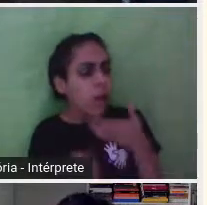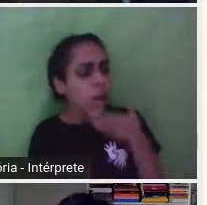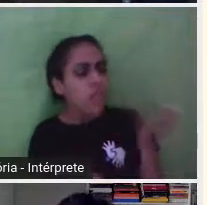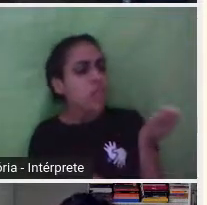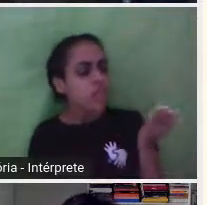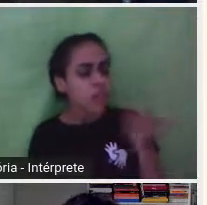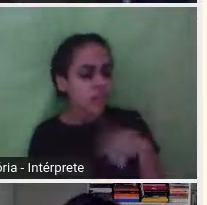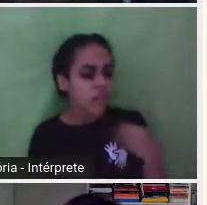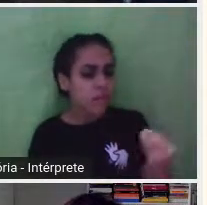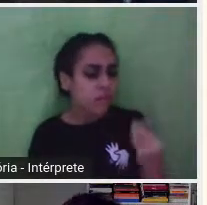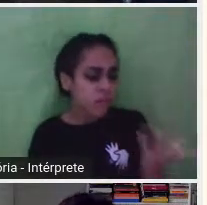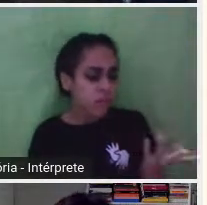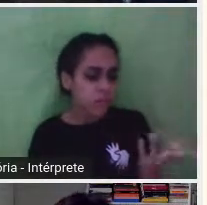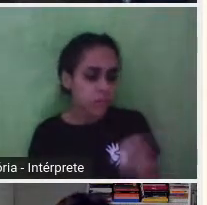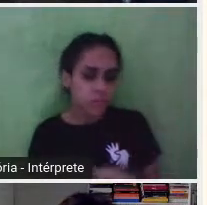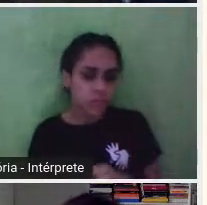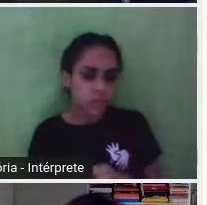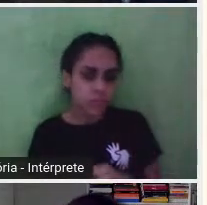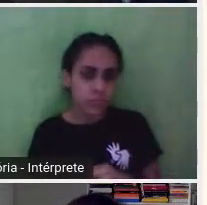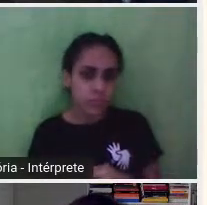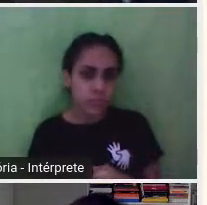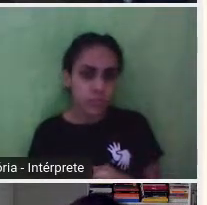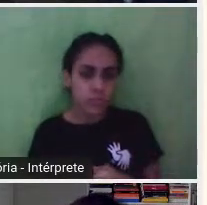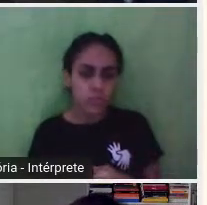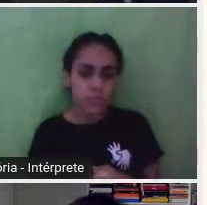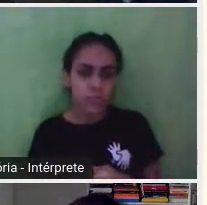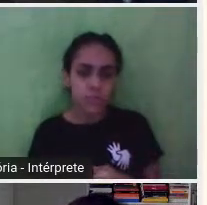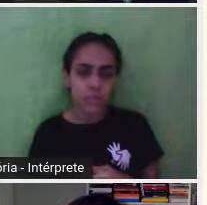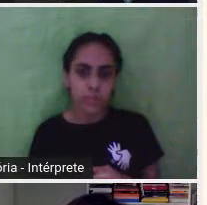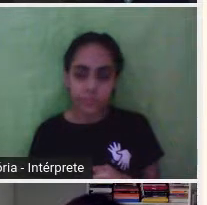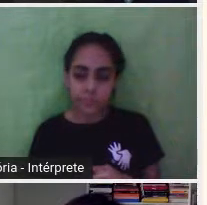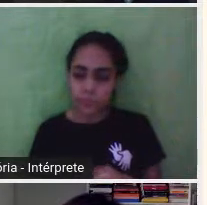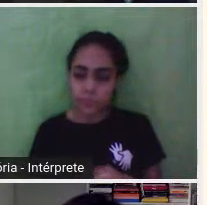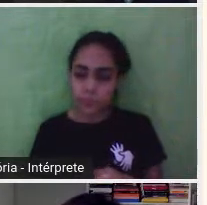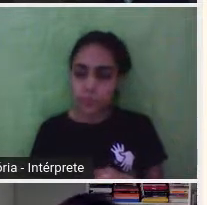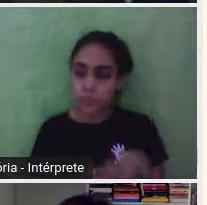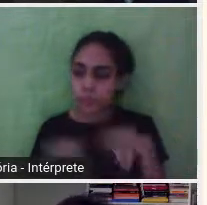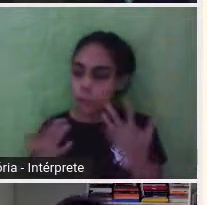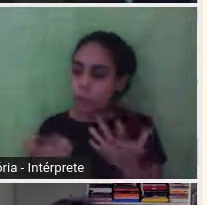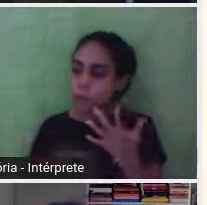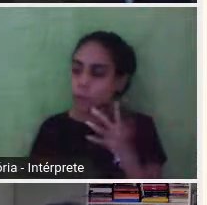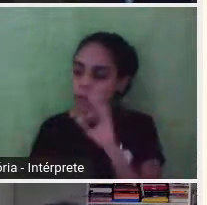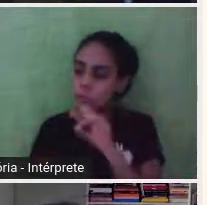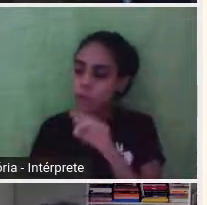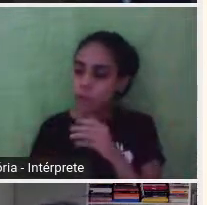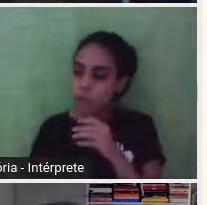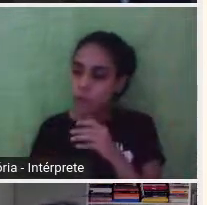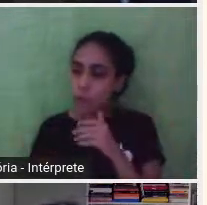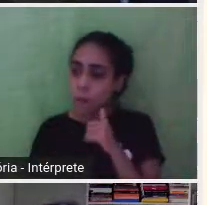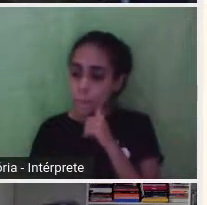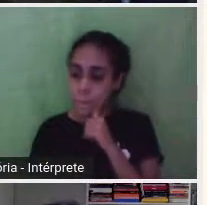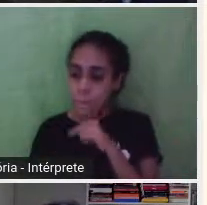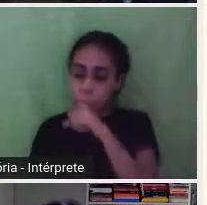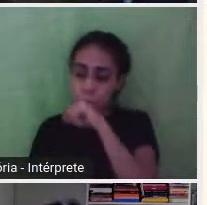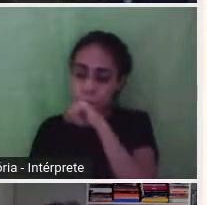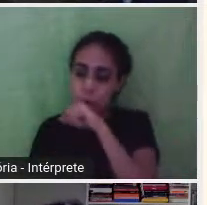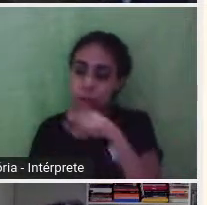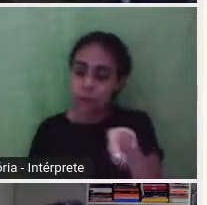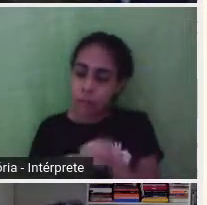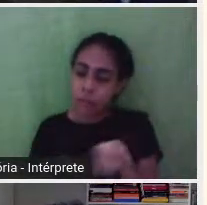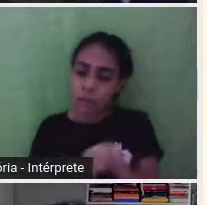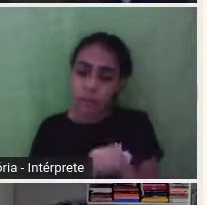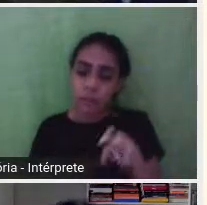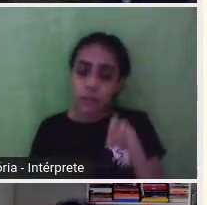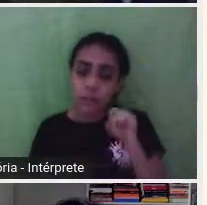fulano? Eu acho que o ato da gestação, mães que adotam crianças também vão passar por isso,